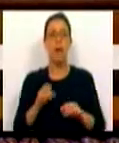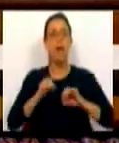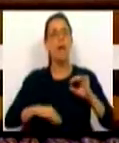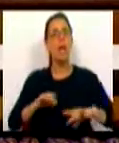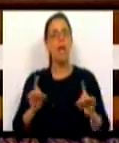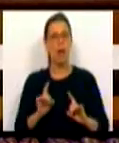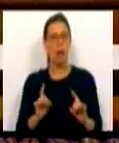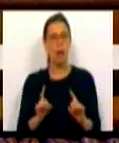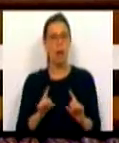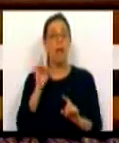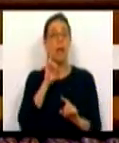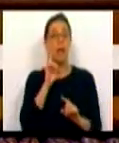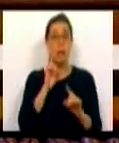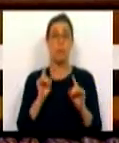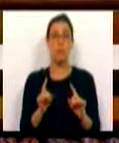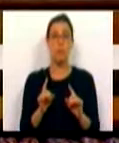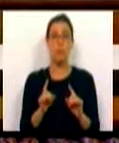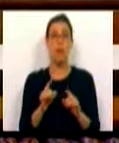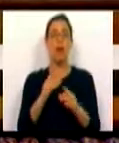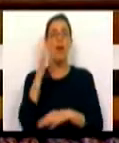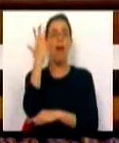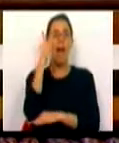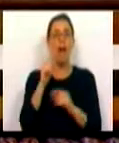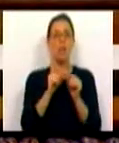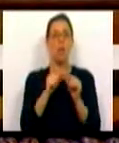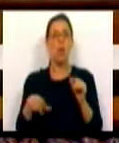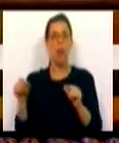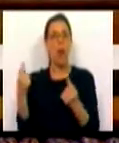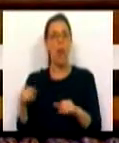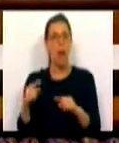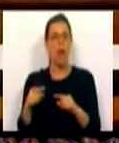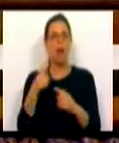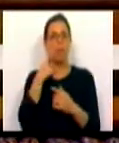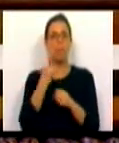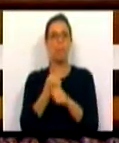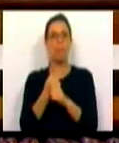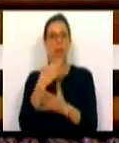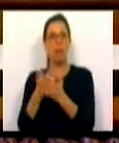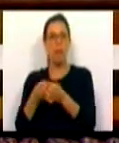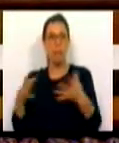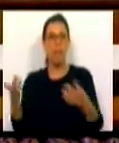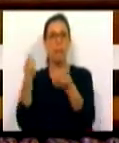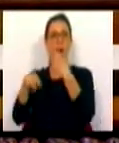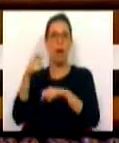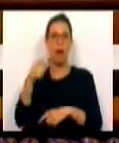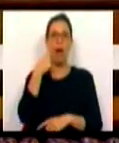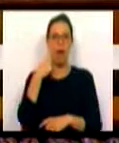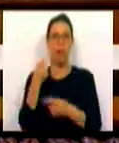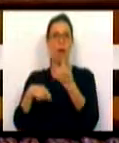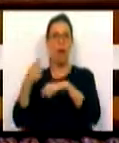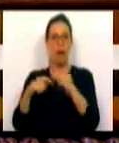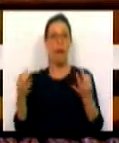em causa a importância que o eucalipto tem pelo emprego que representa, pelas explotações que representam,